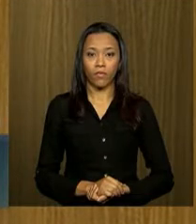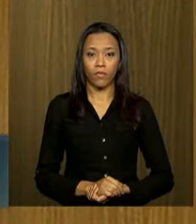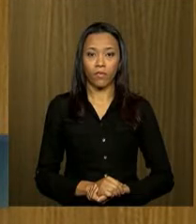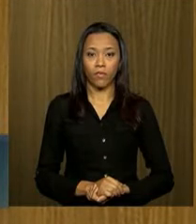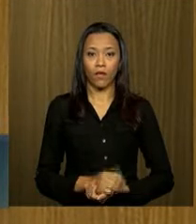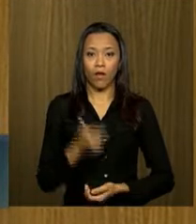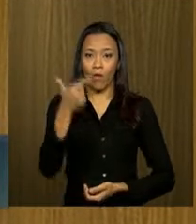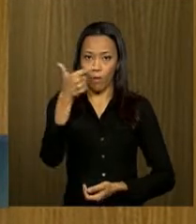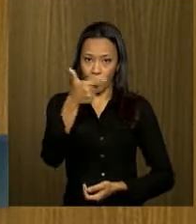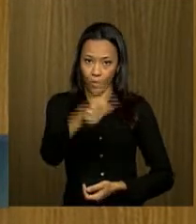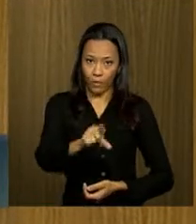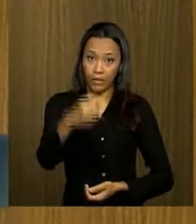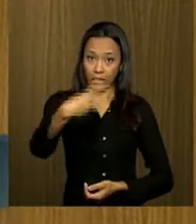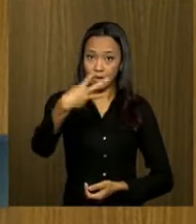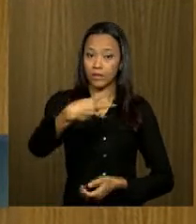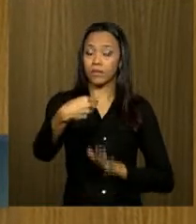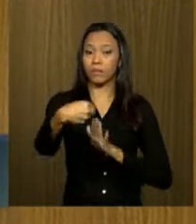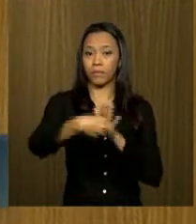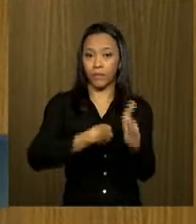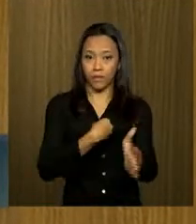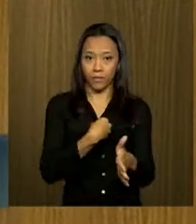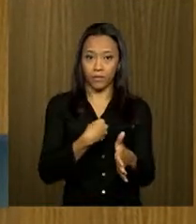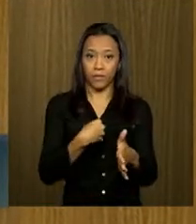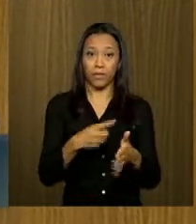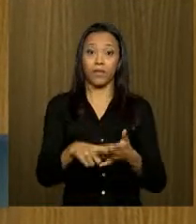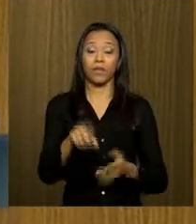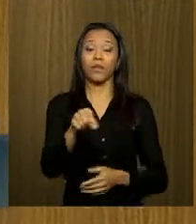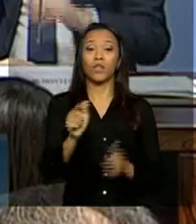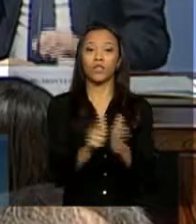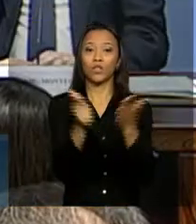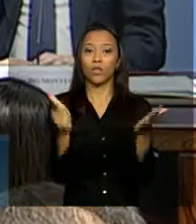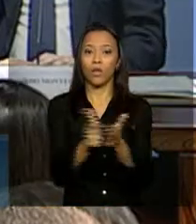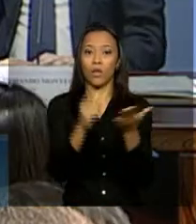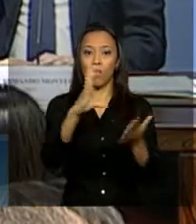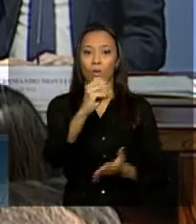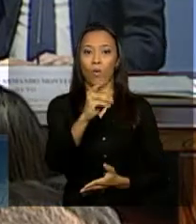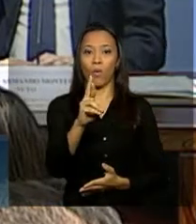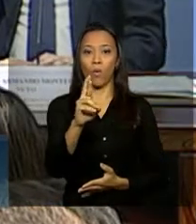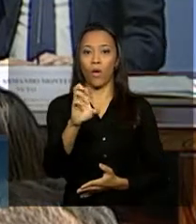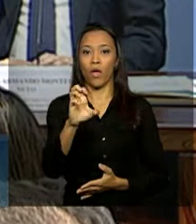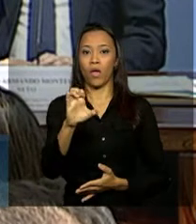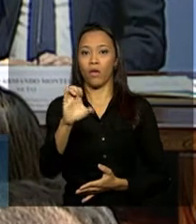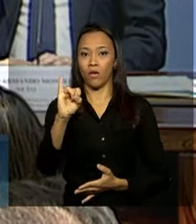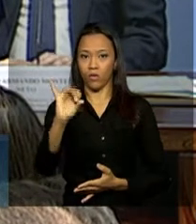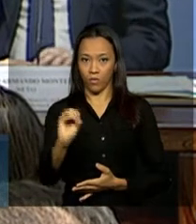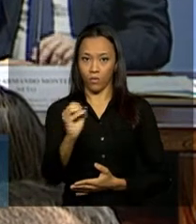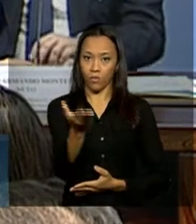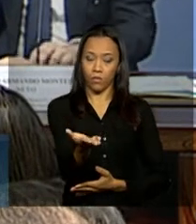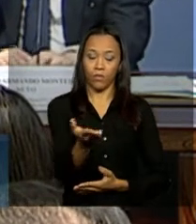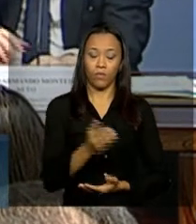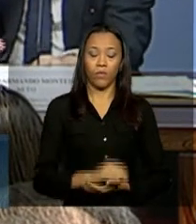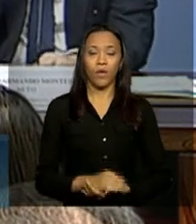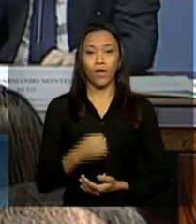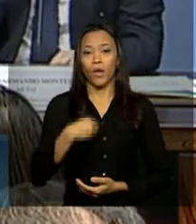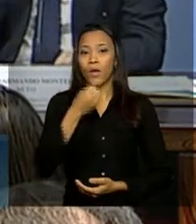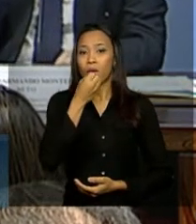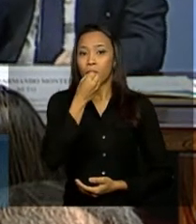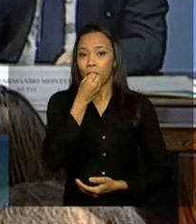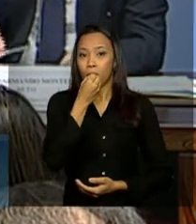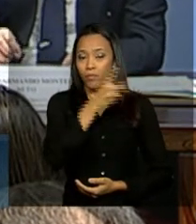Passamos agora, então, à terceira pergunta. Correio Brasiliense, a jornalista Rosana Hesse. Por favor. Bom dia, ministros.